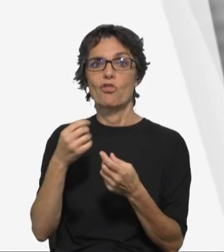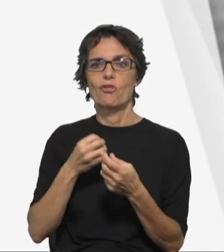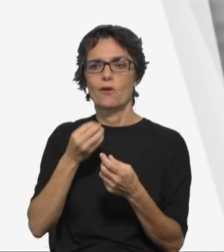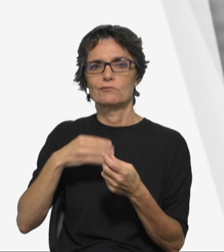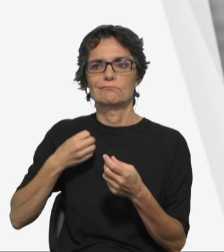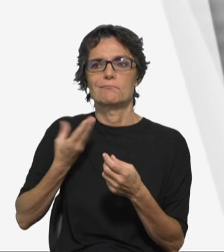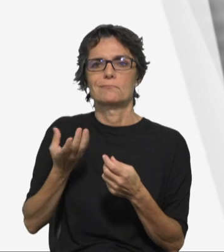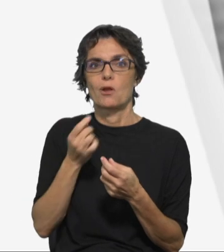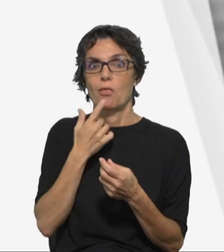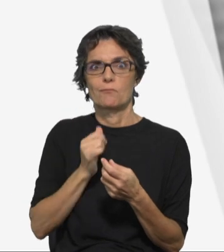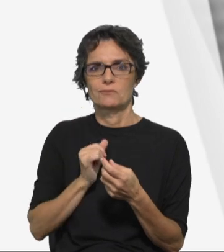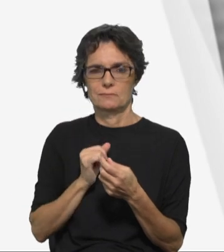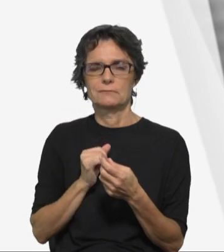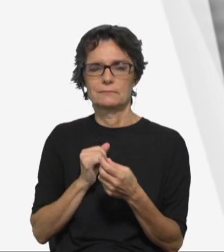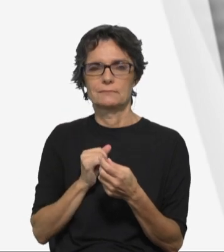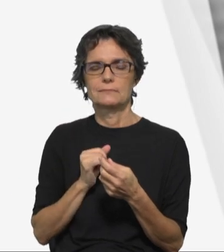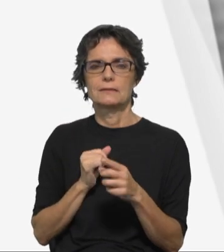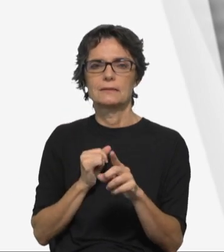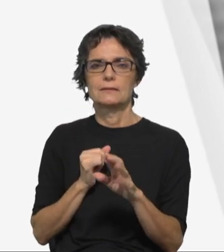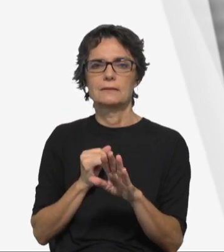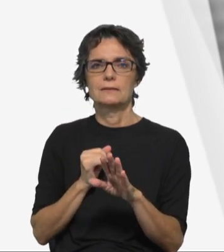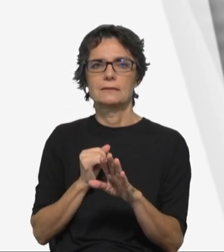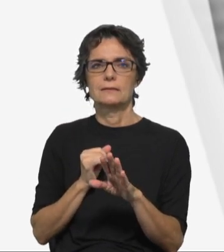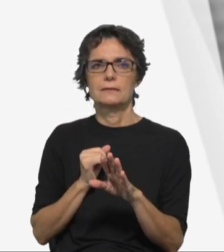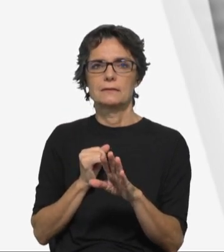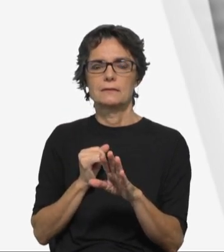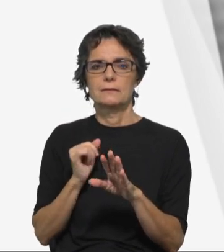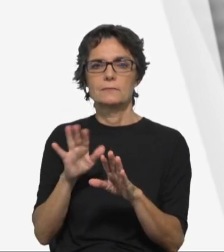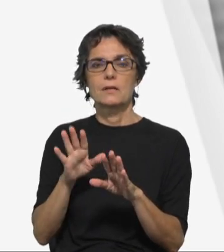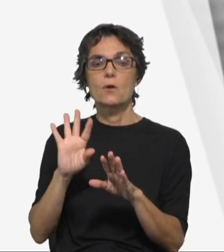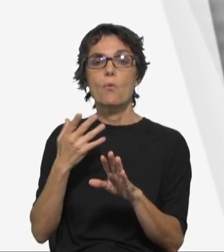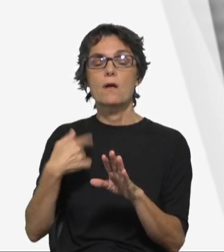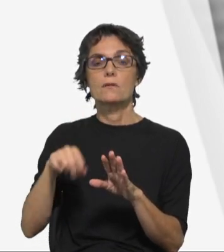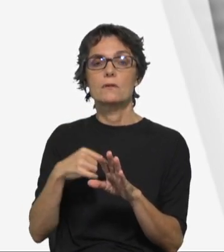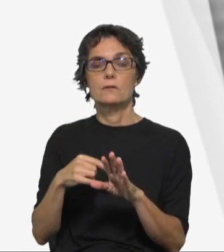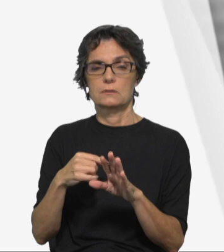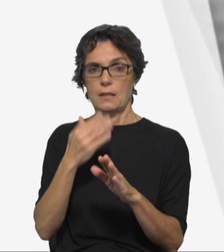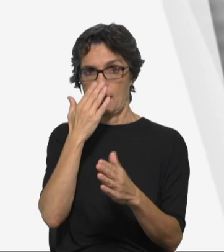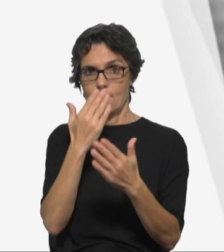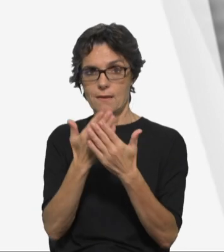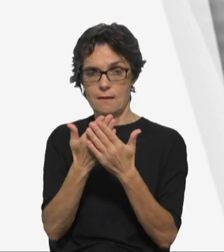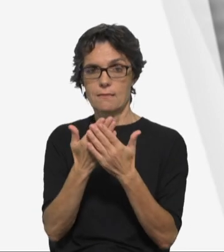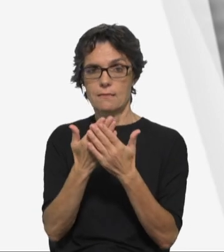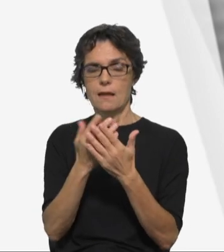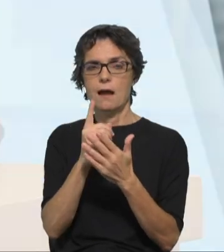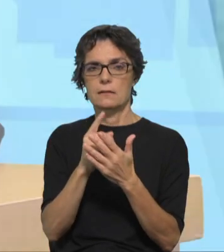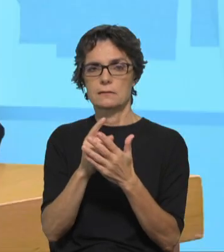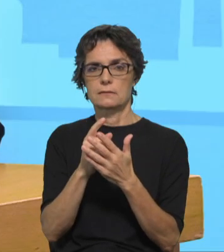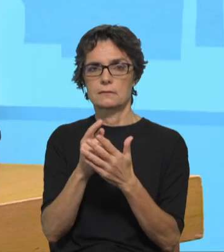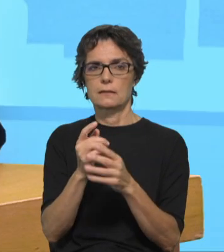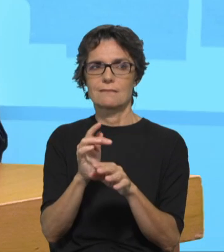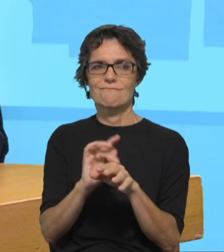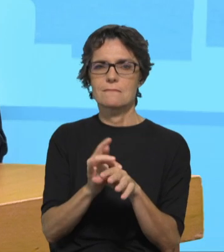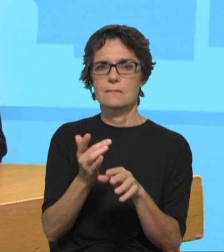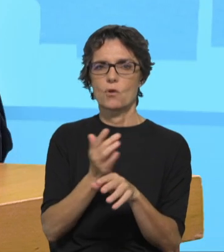entanto, aqui refreia, ou seja, mesmo quando nós confrontamos com fraquezas, digamos,